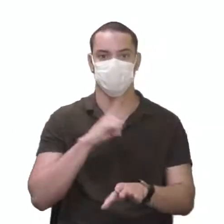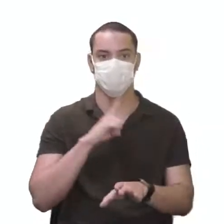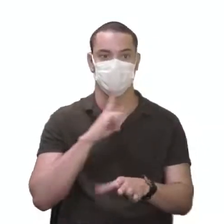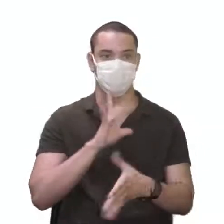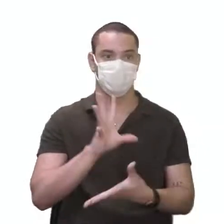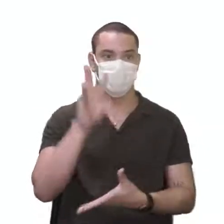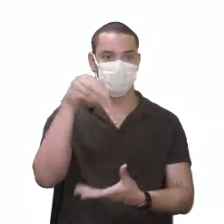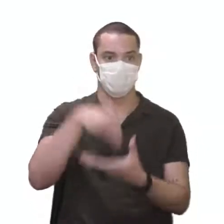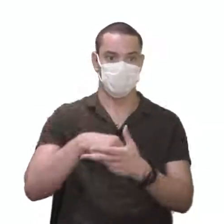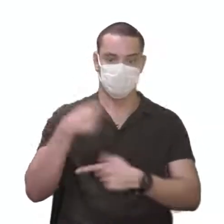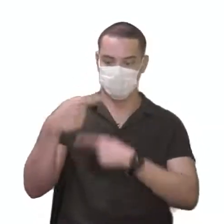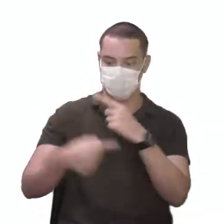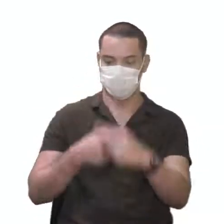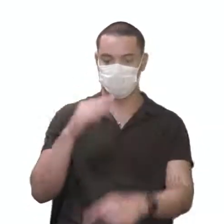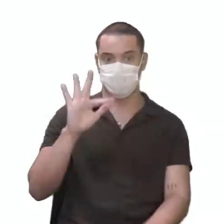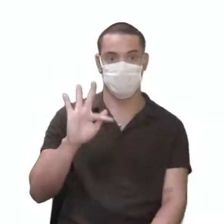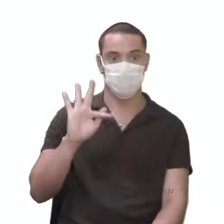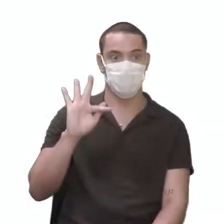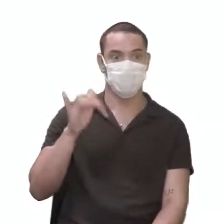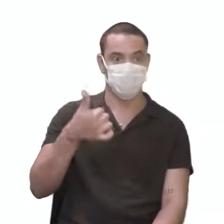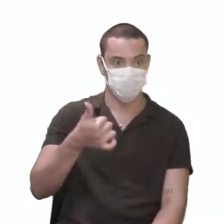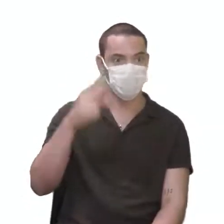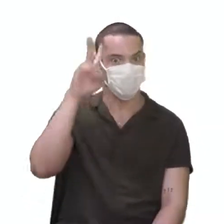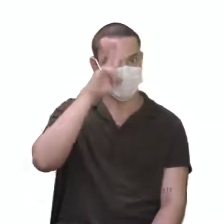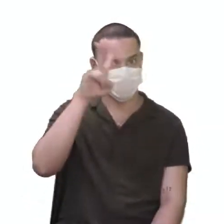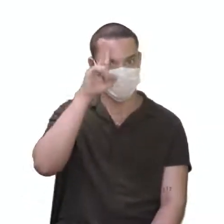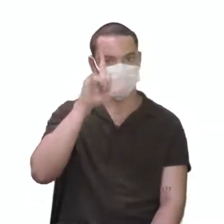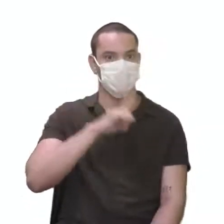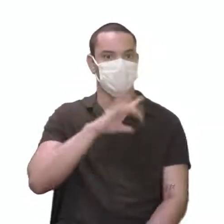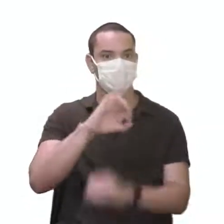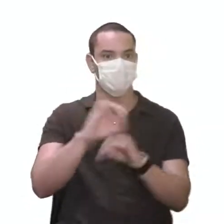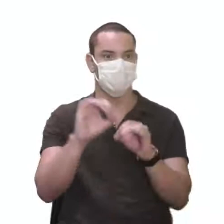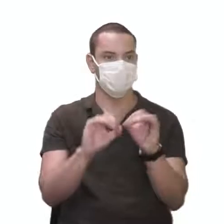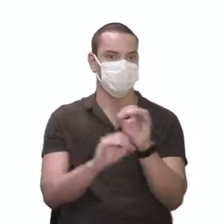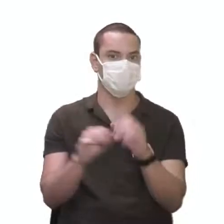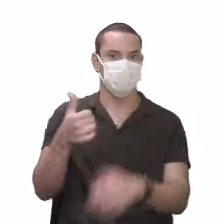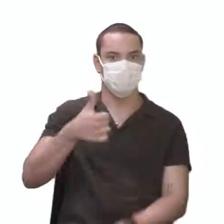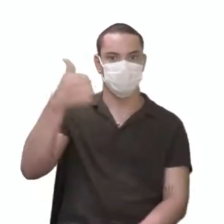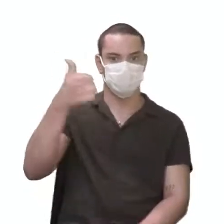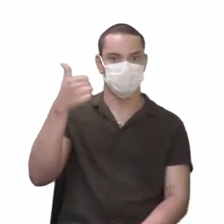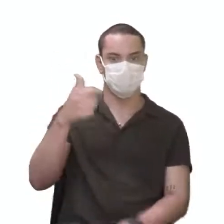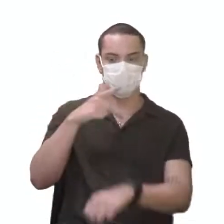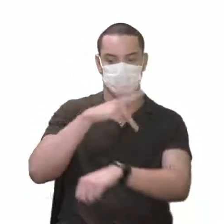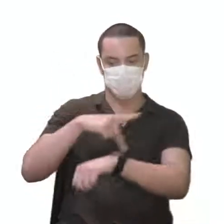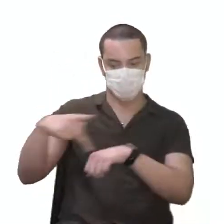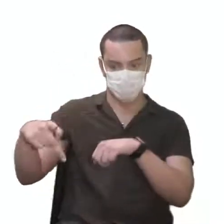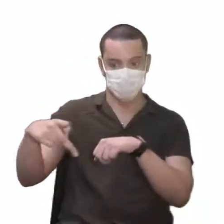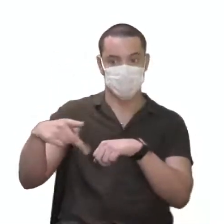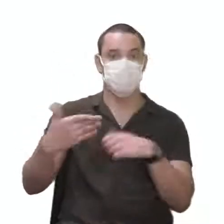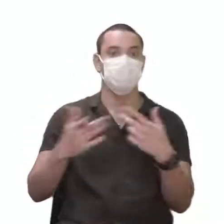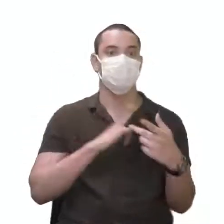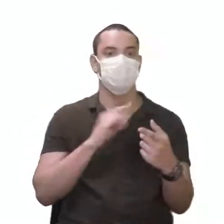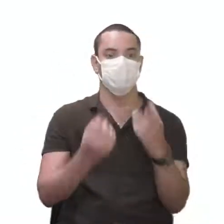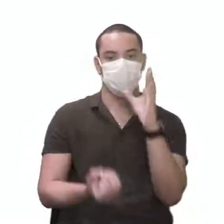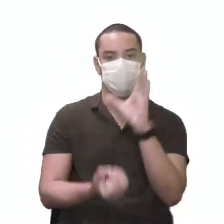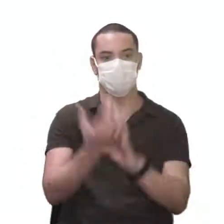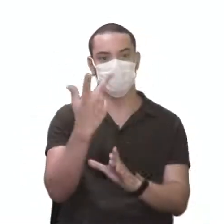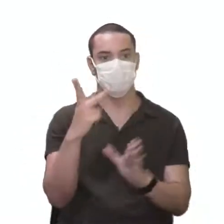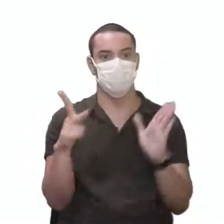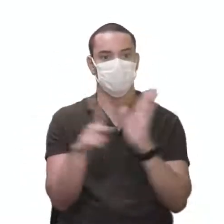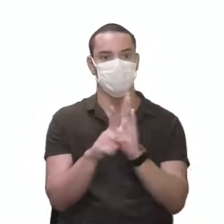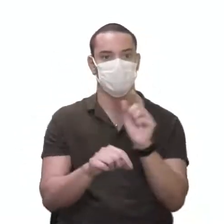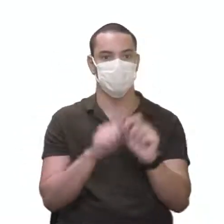geração F1, você teve lá o cruzamento parental, ou o cruzamento entre puros, e aí você tem a formação